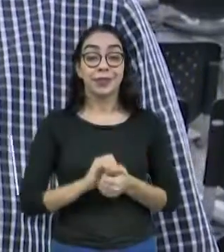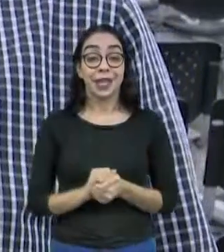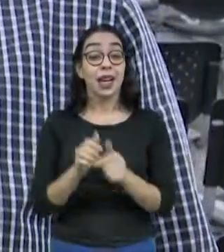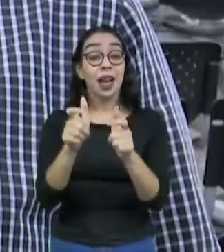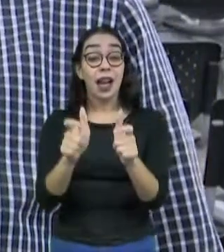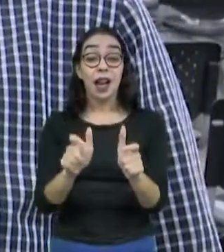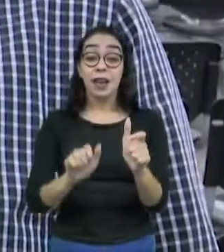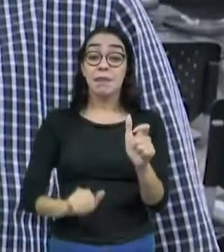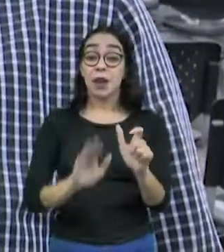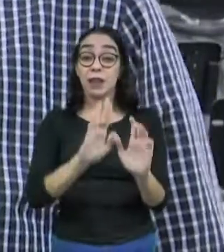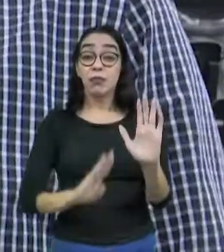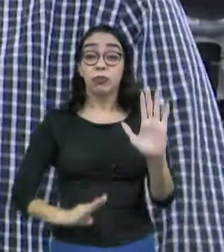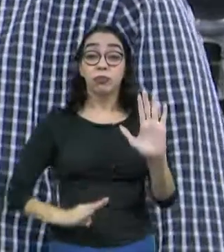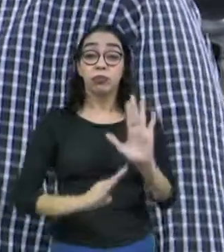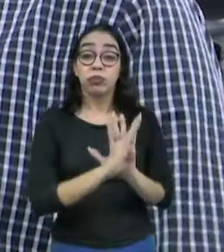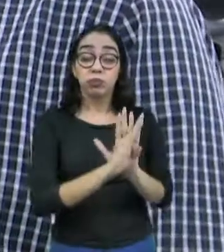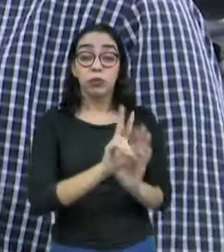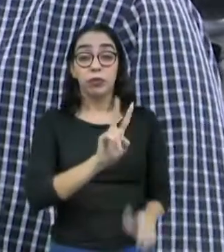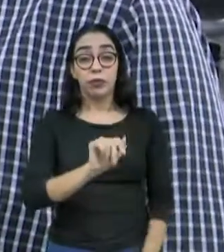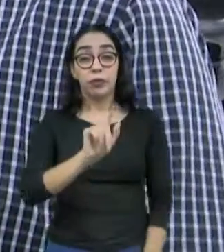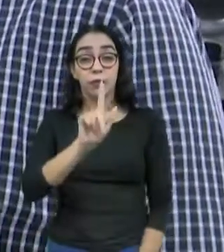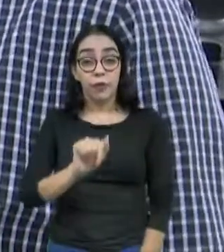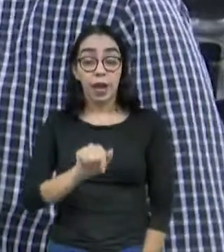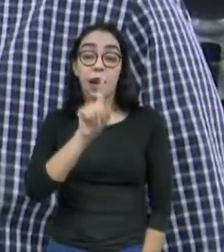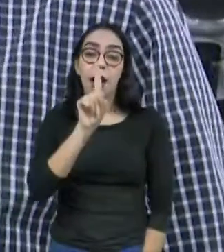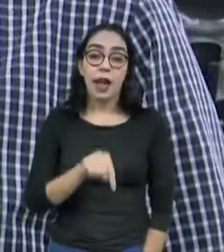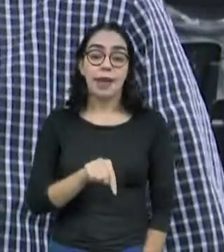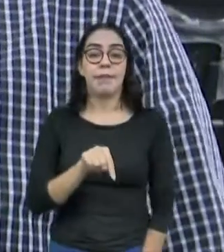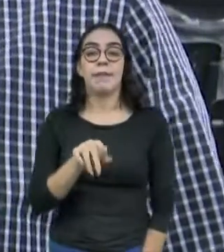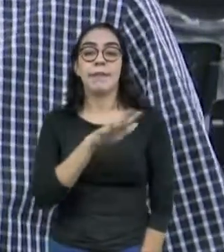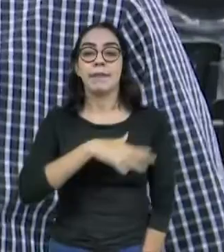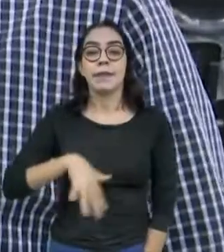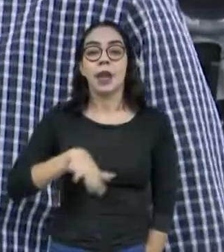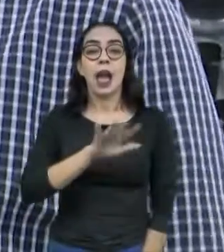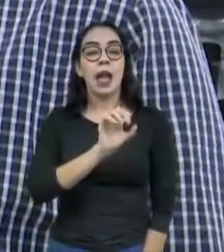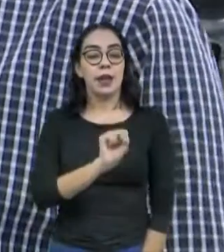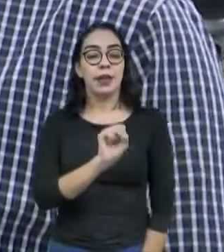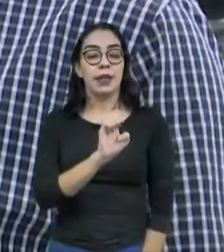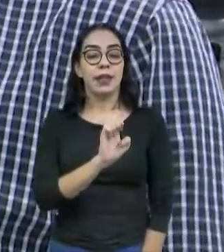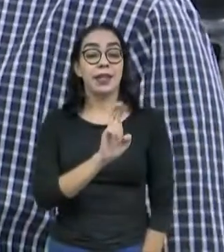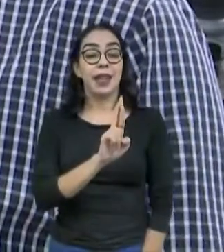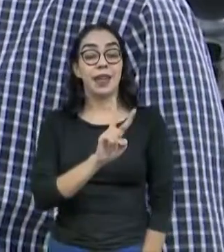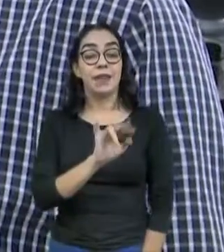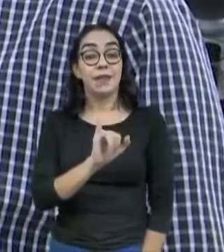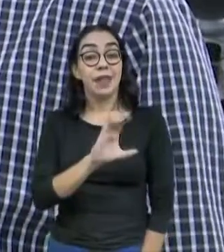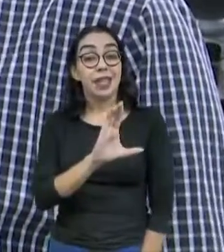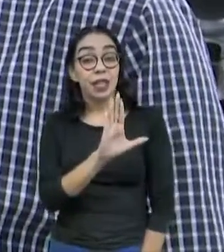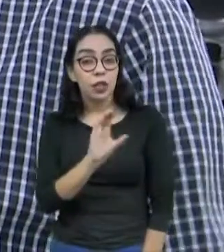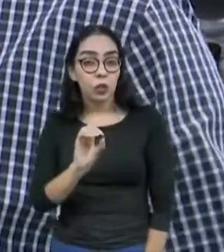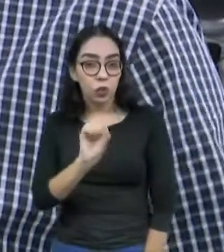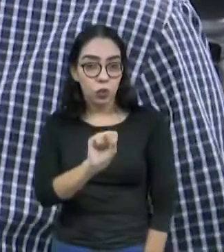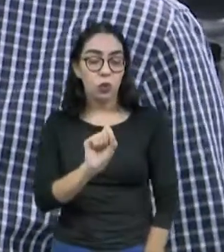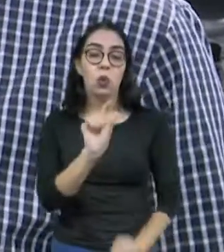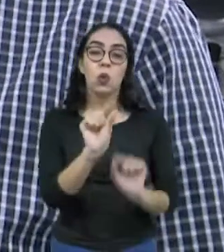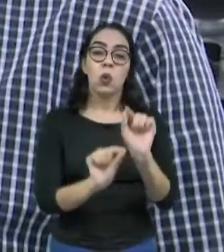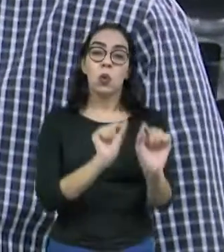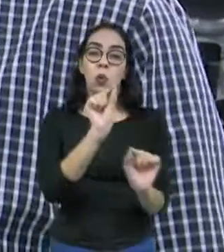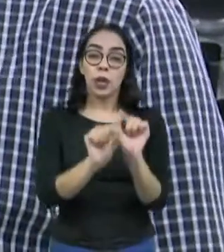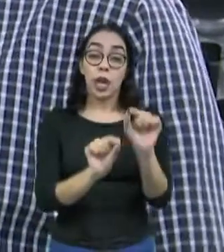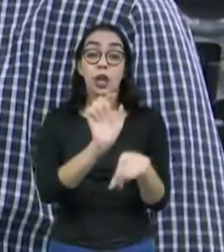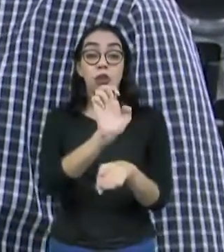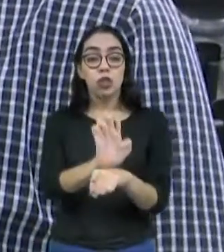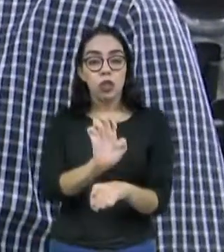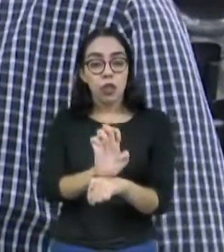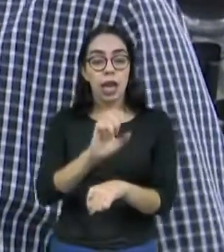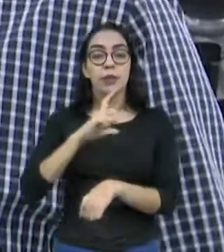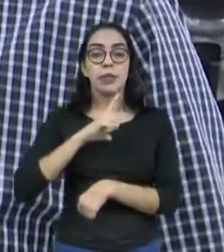vagas de emprego formal foi o setor de serviços. Isso acontece o ano todo porque o nosso estado é um estado que tem